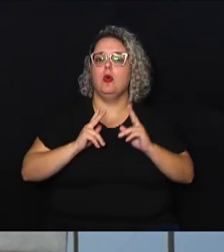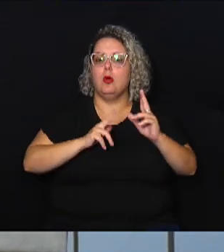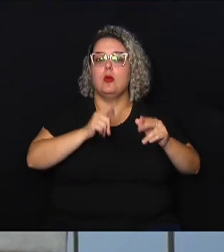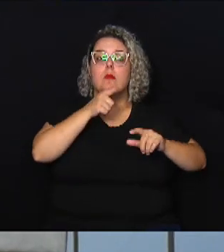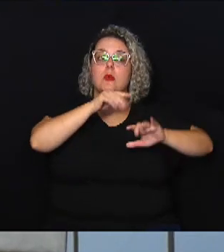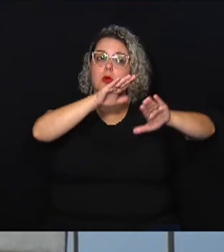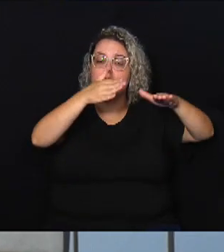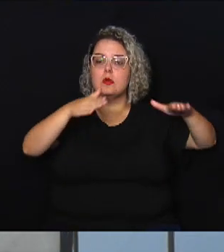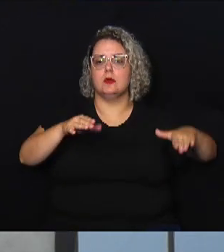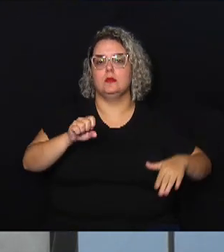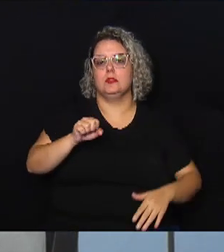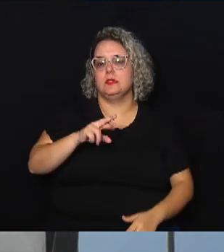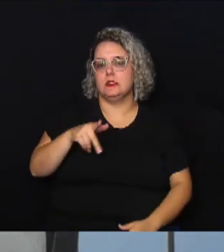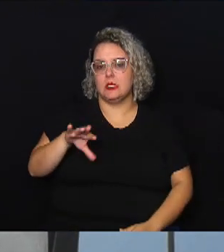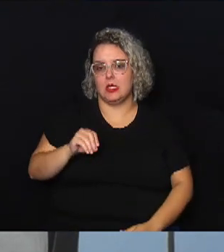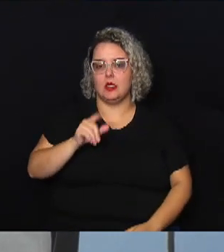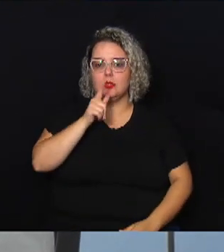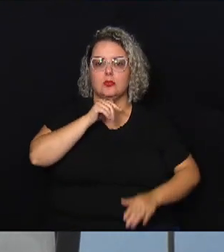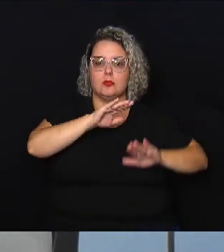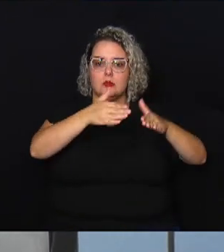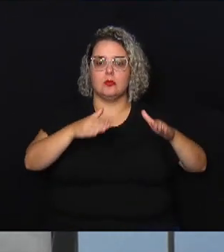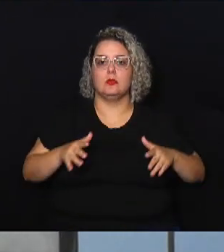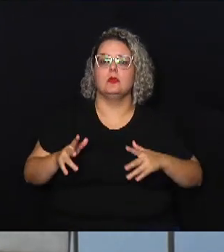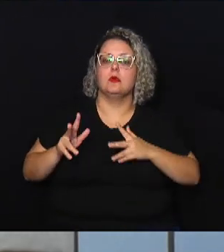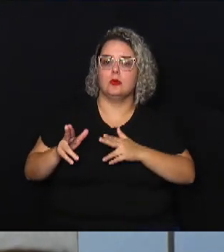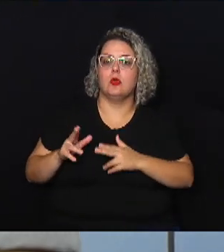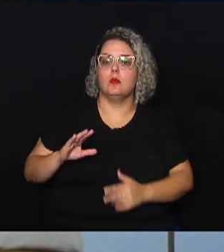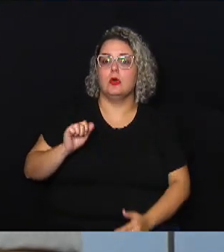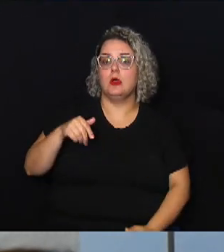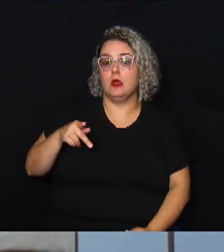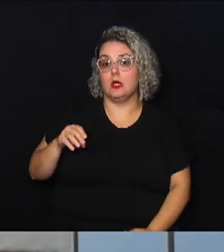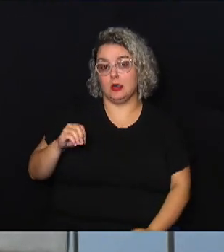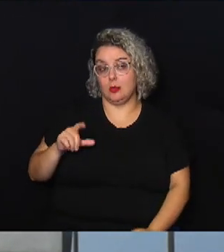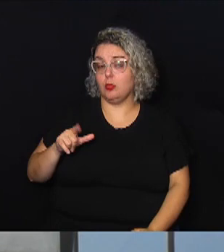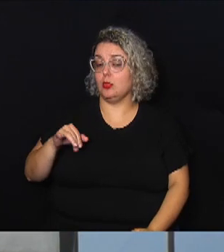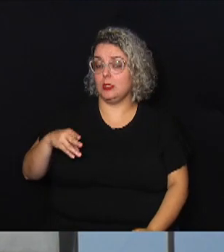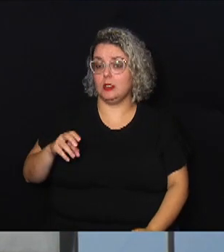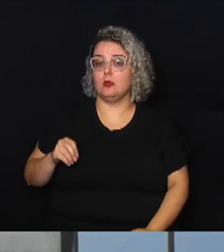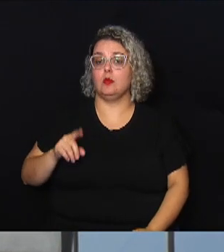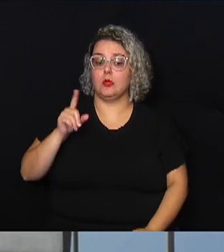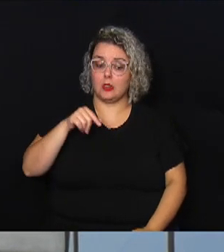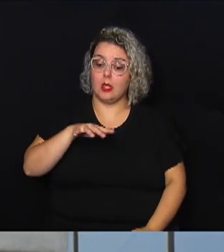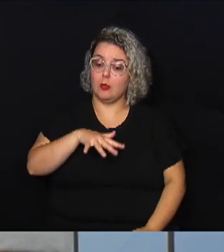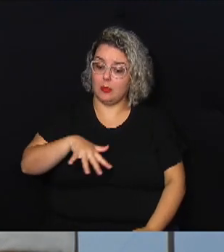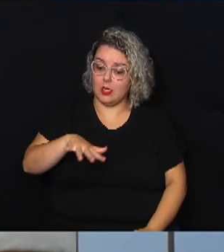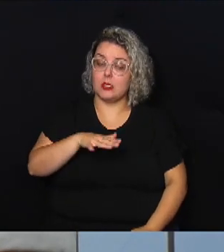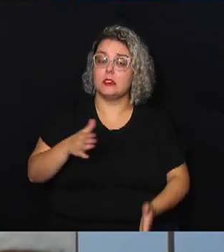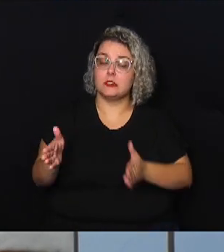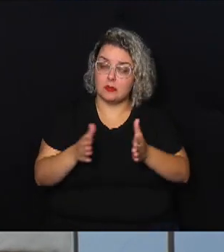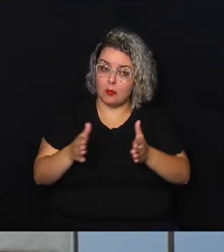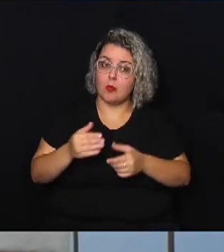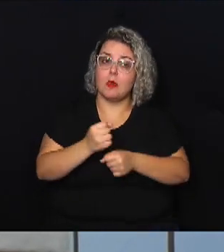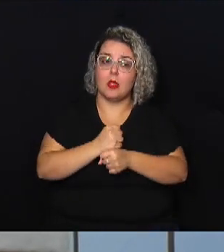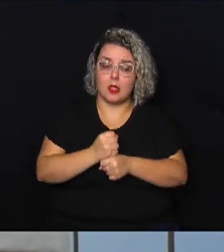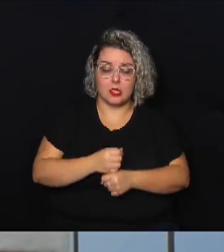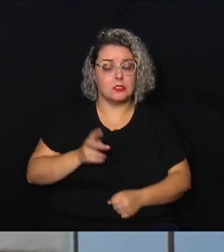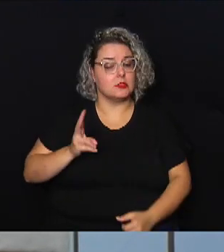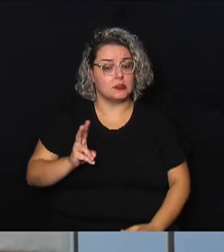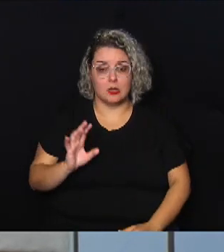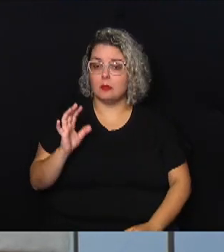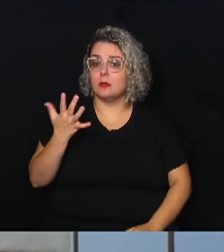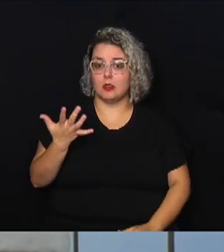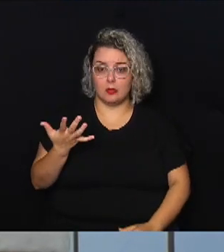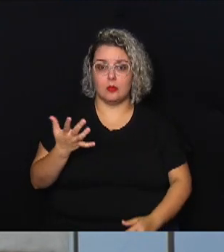na região da Serra do Mar, ou então como Campo Limpo Paulista, aqui próximo, que é uma região que nessa época do ano é frequente esse tipo de